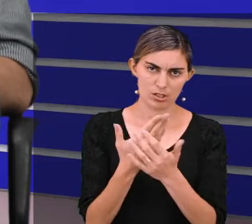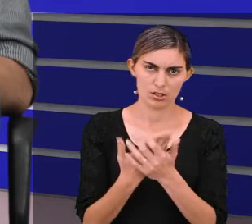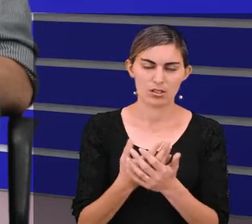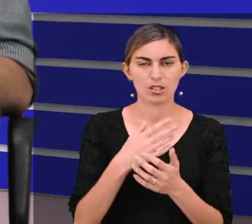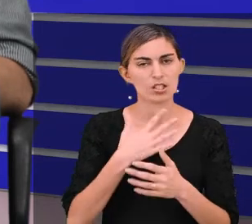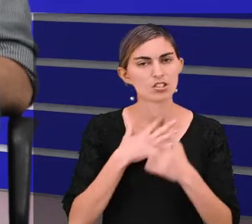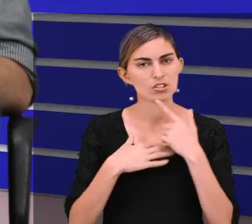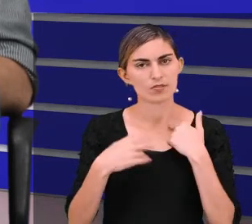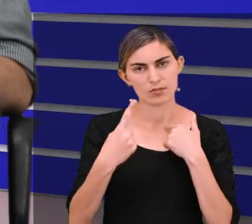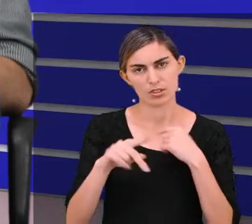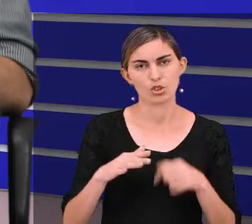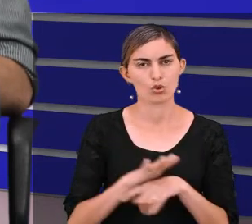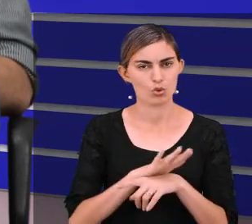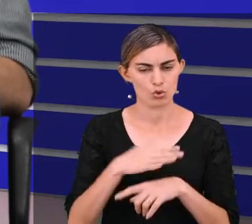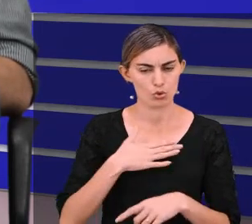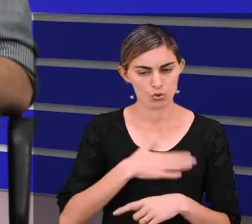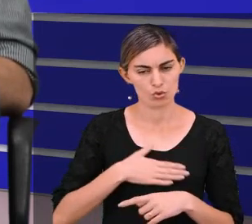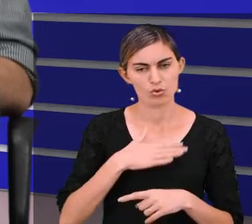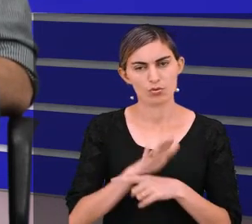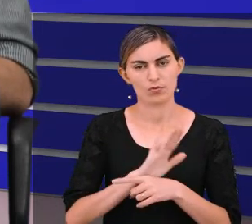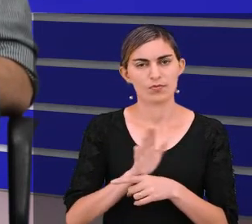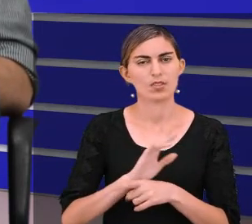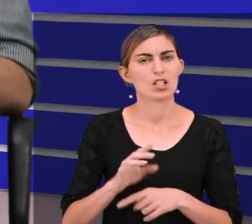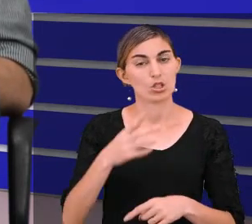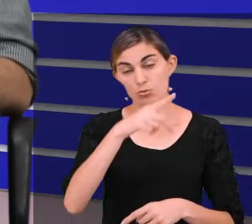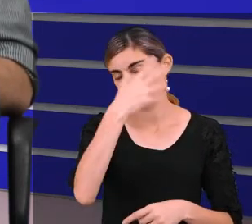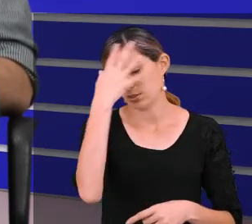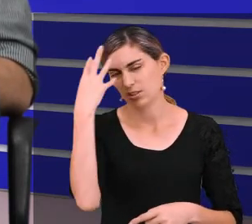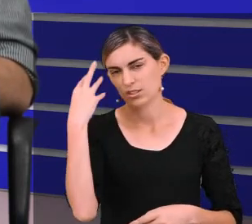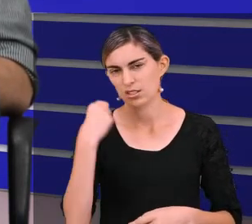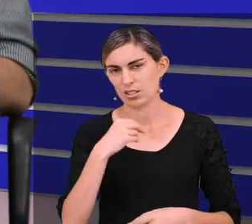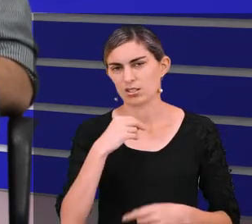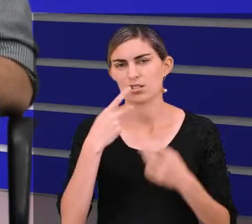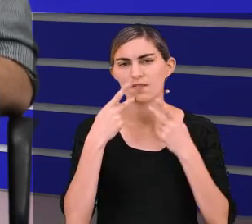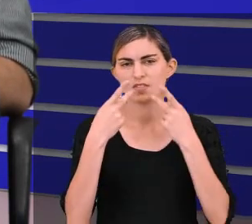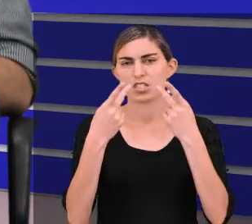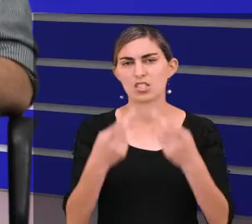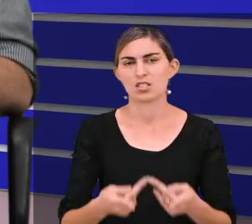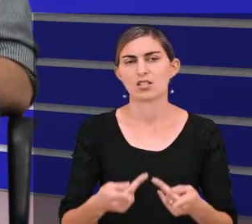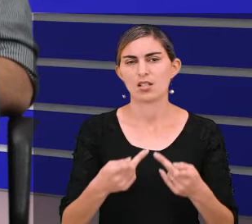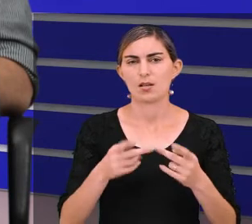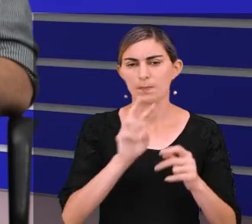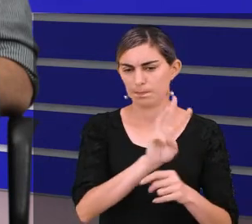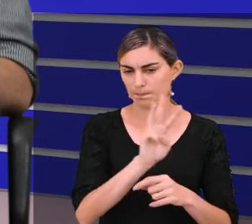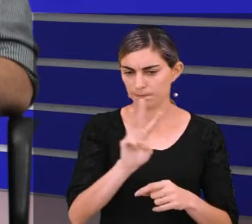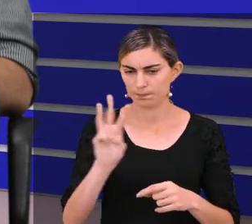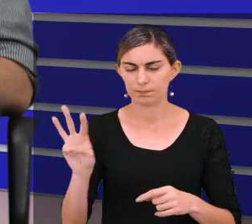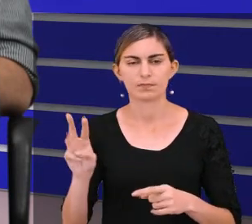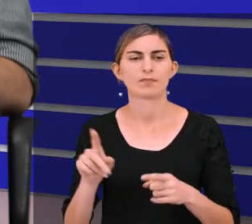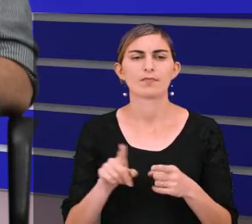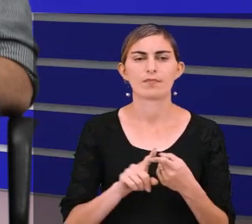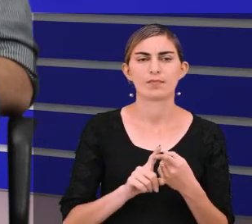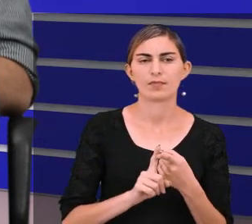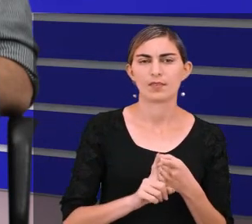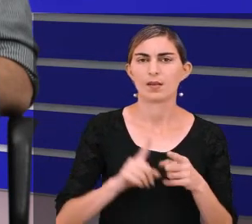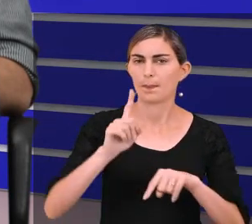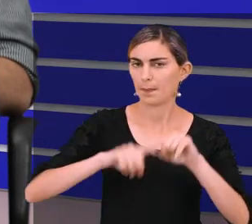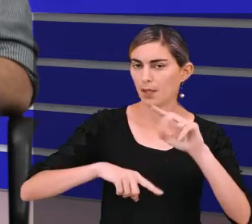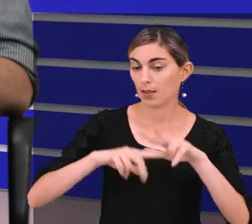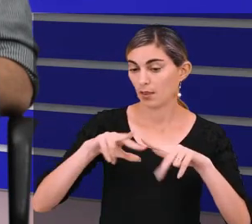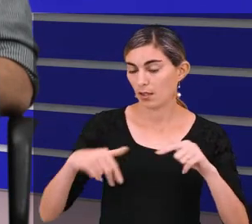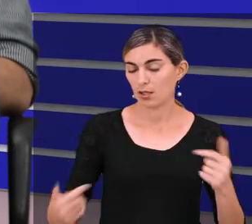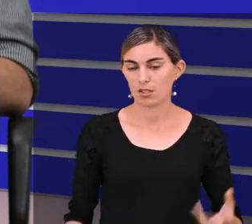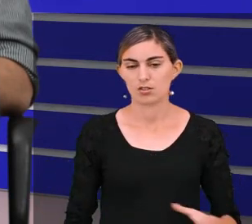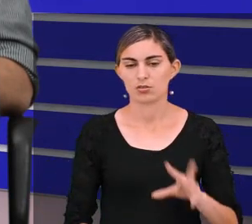desejamos que você tenha gostado da videoaula e que não esqueça de visitar os links com os